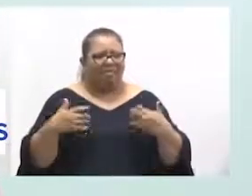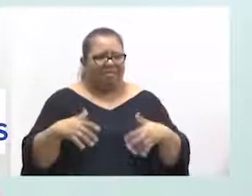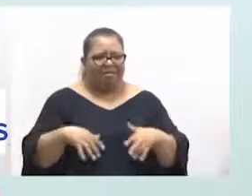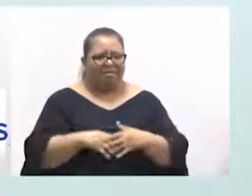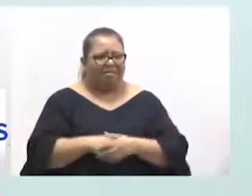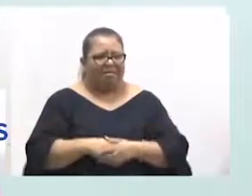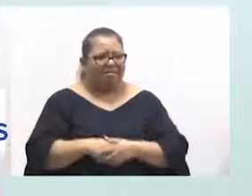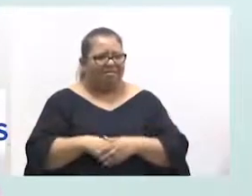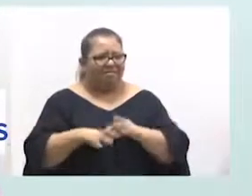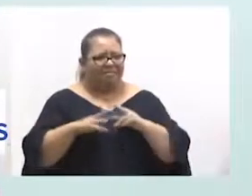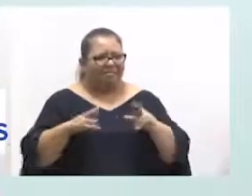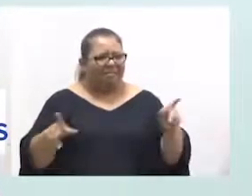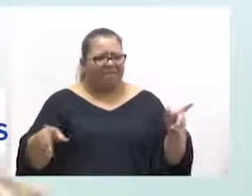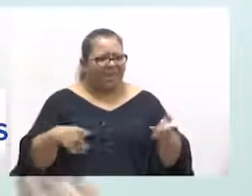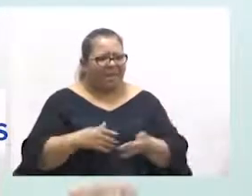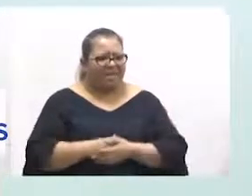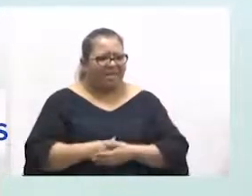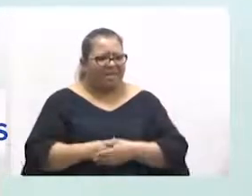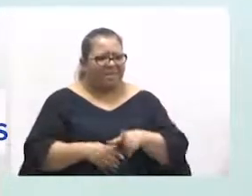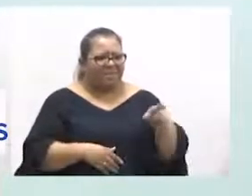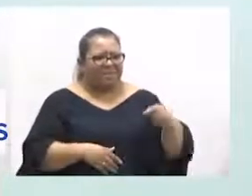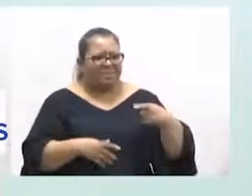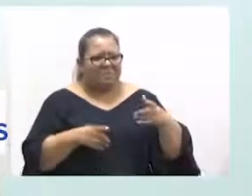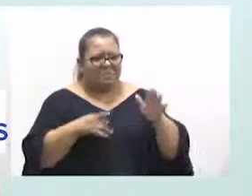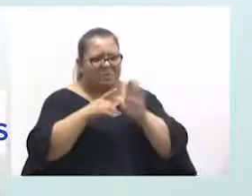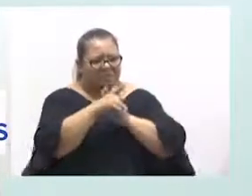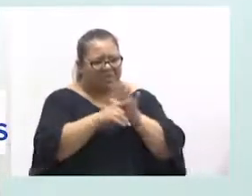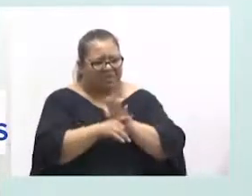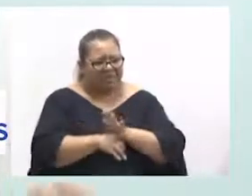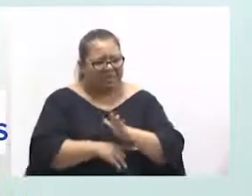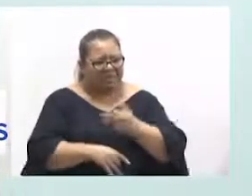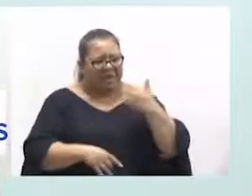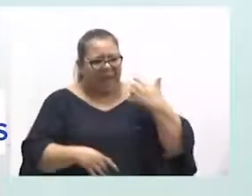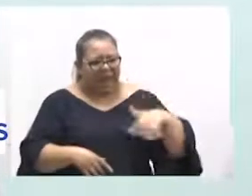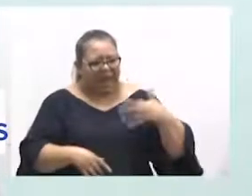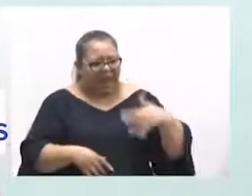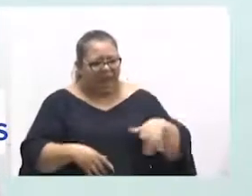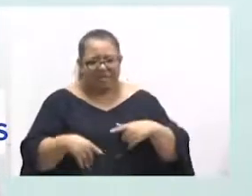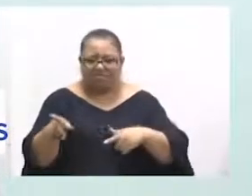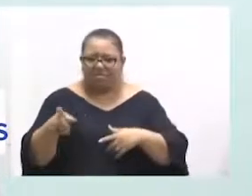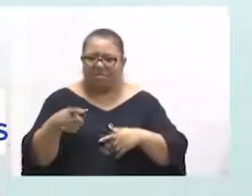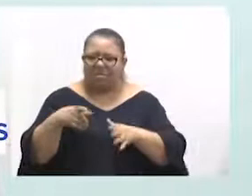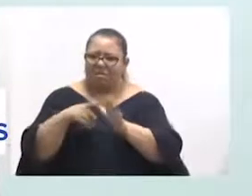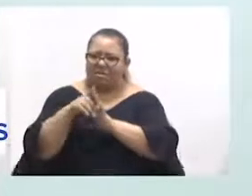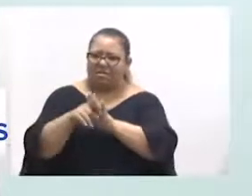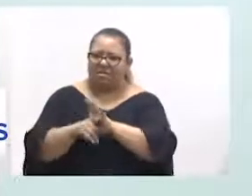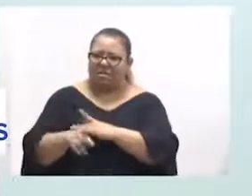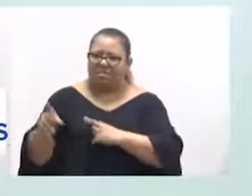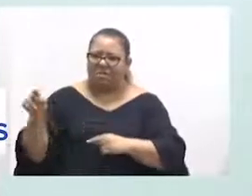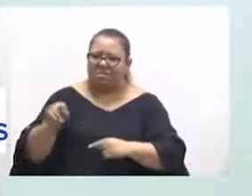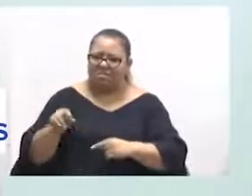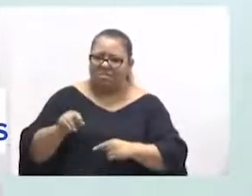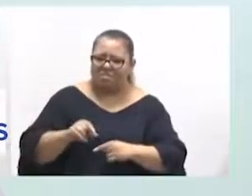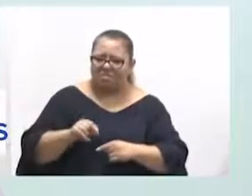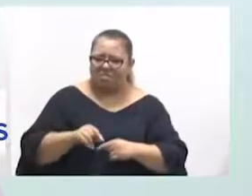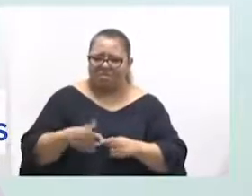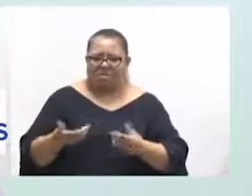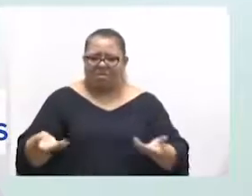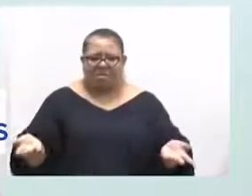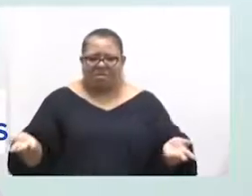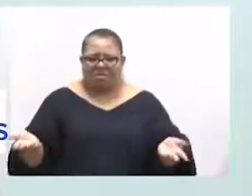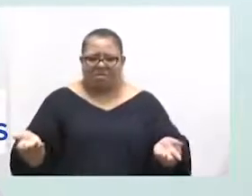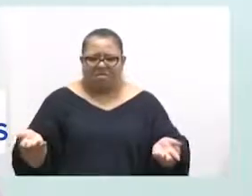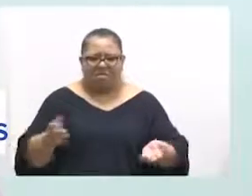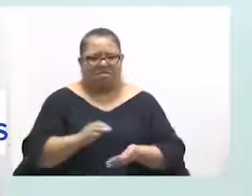ilógica, né? Um exame muito mais caro, você consegue mais rápido do que um exame que seria muito mais, menos